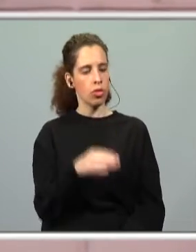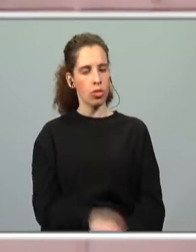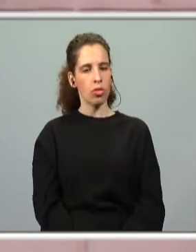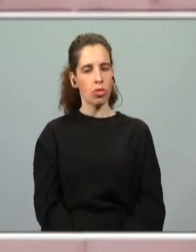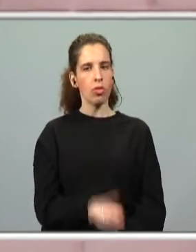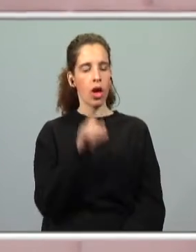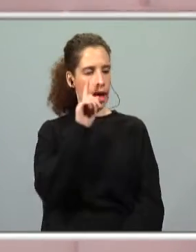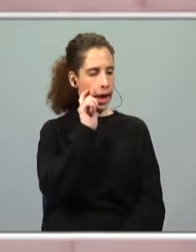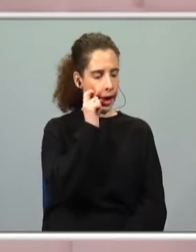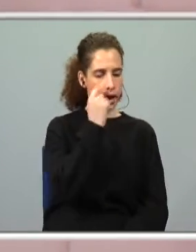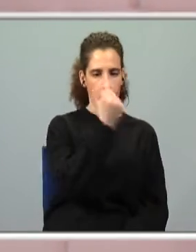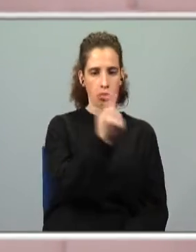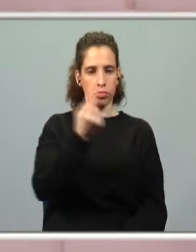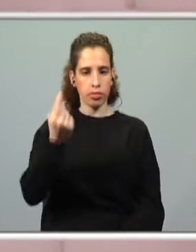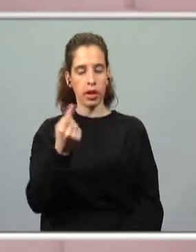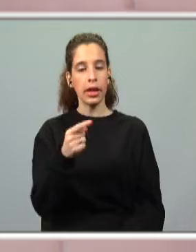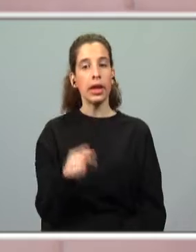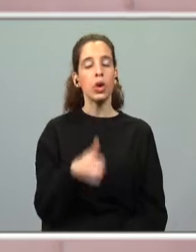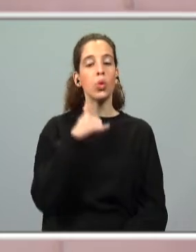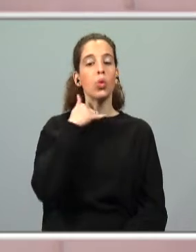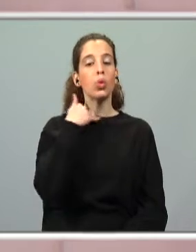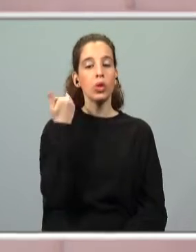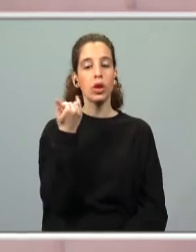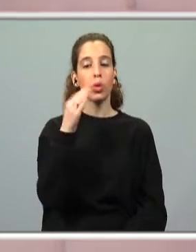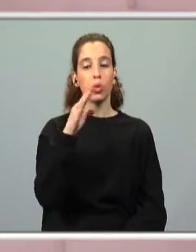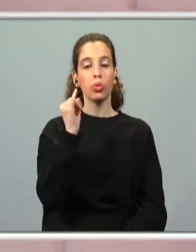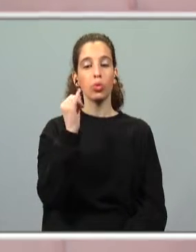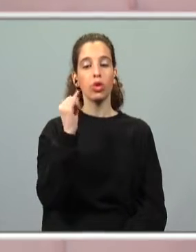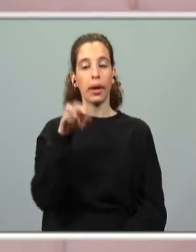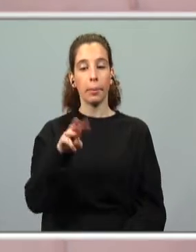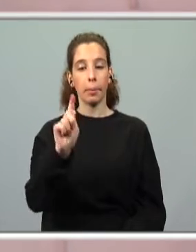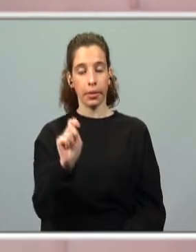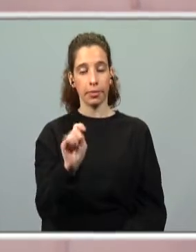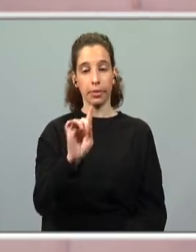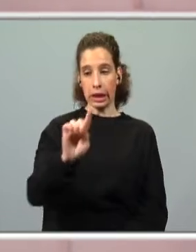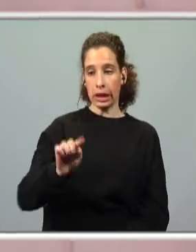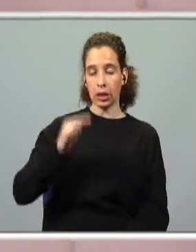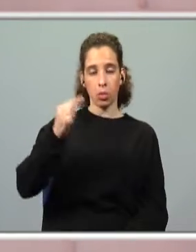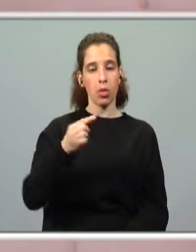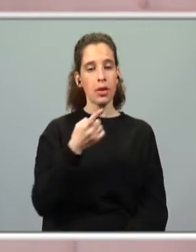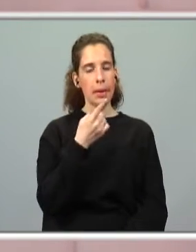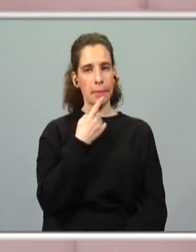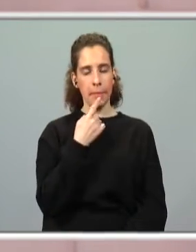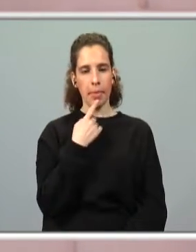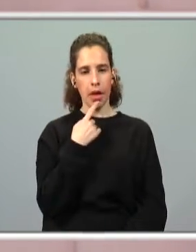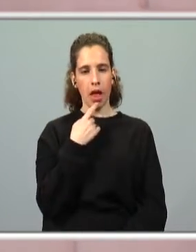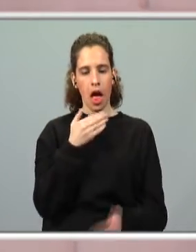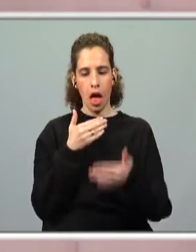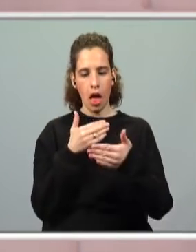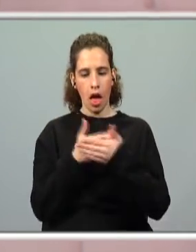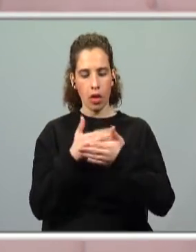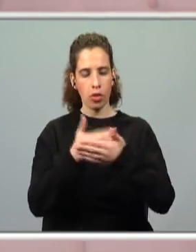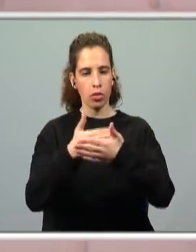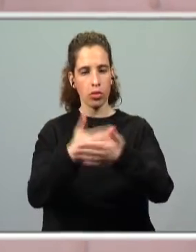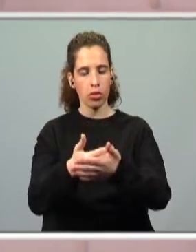E o tio, o tio o quê? Jaime Litorânio. Depois, conseguimos perceber a sequência